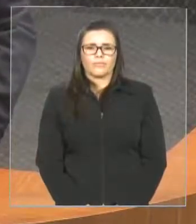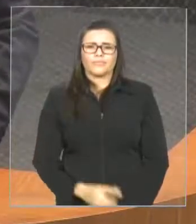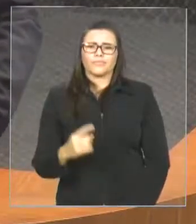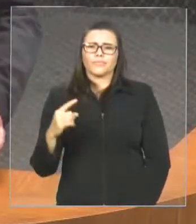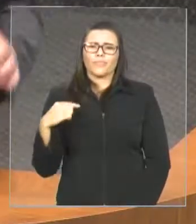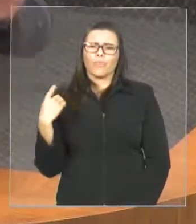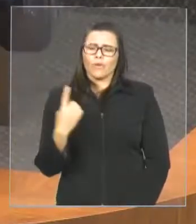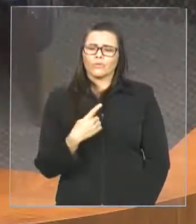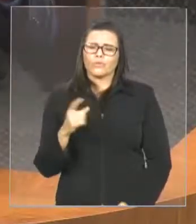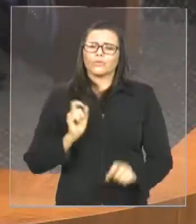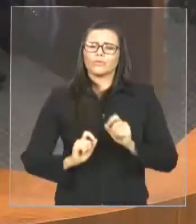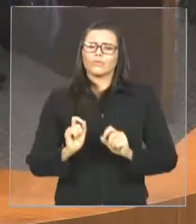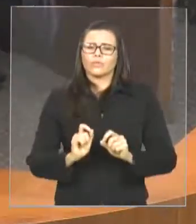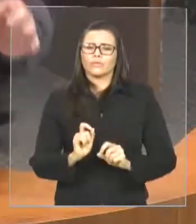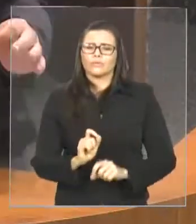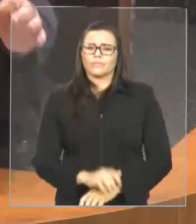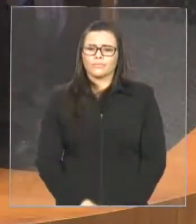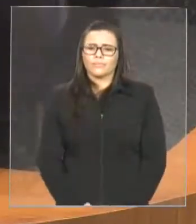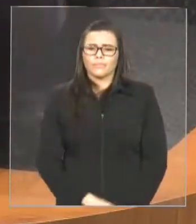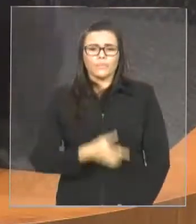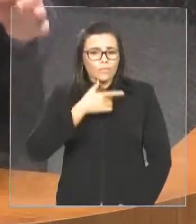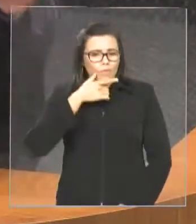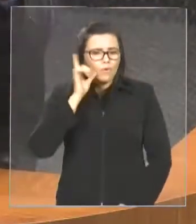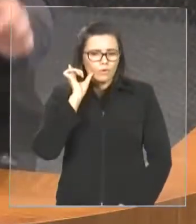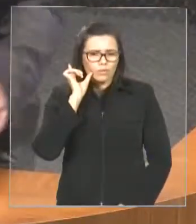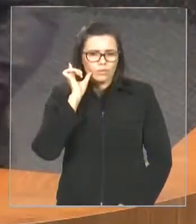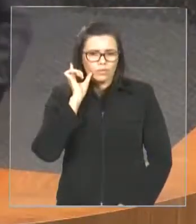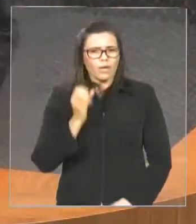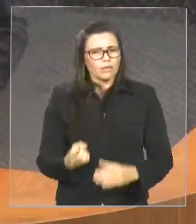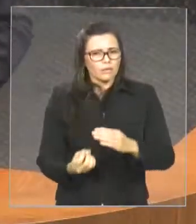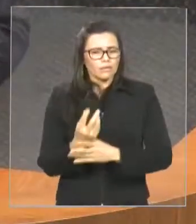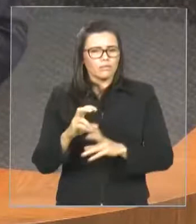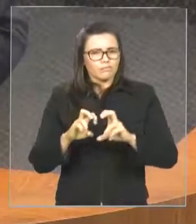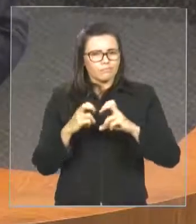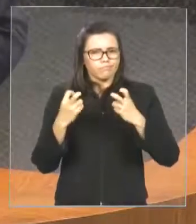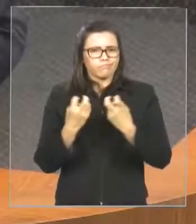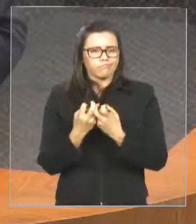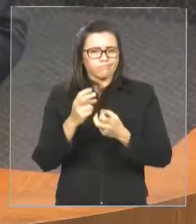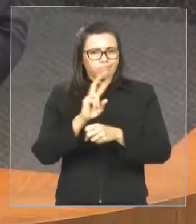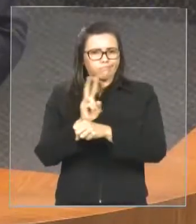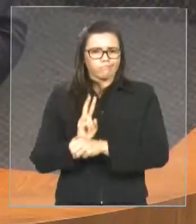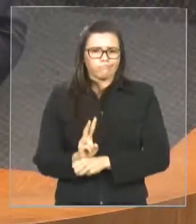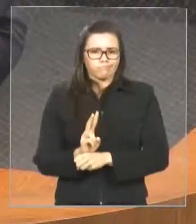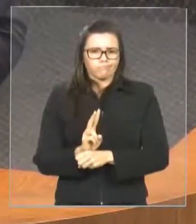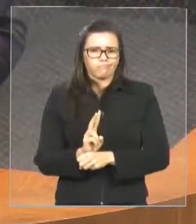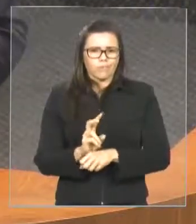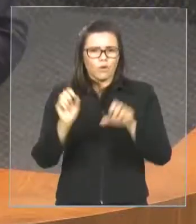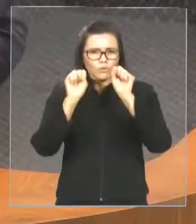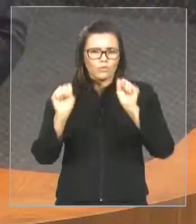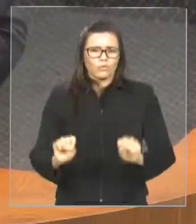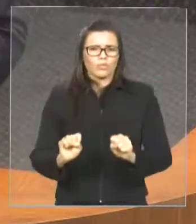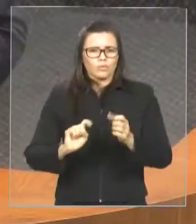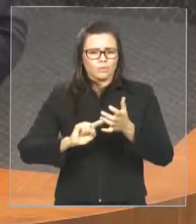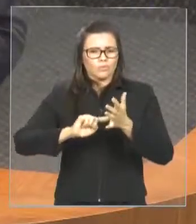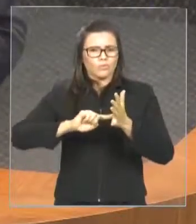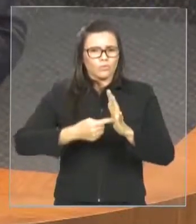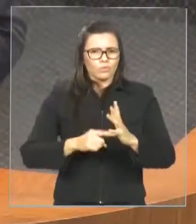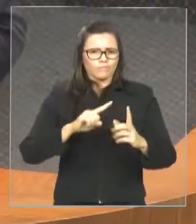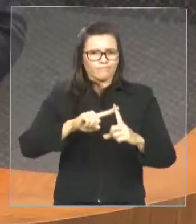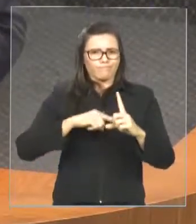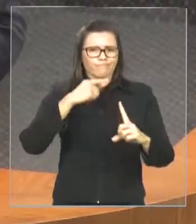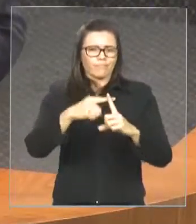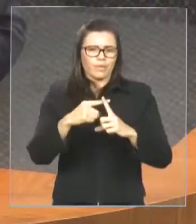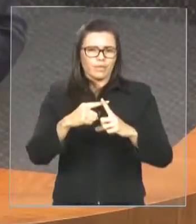Constituição ontem da frente parlamentar em defesa do sistema de bonificação das notas do Enem